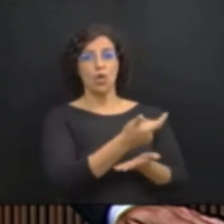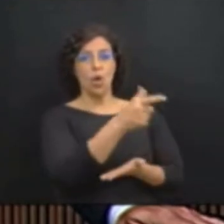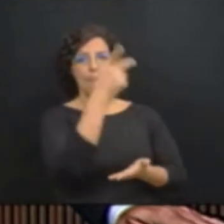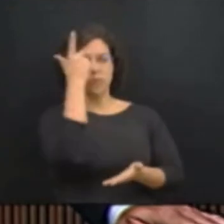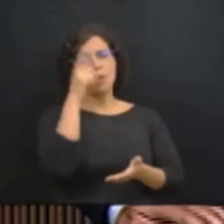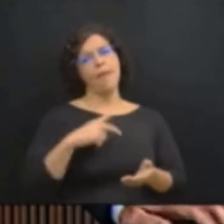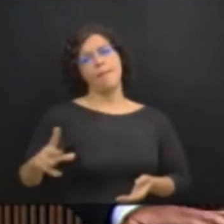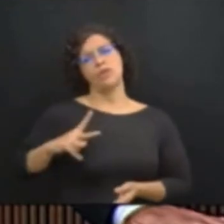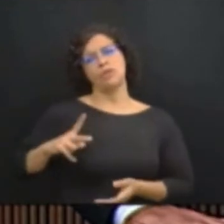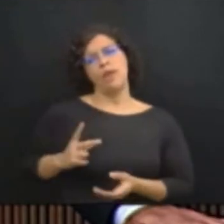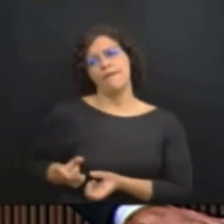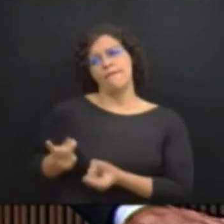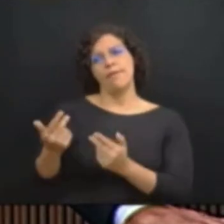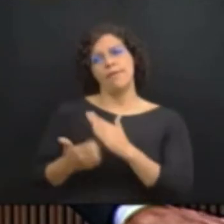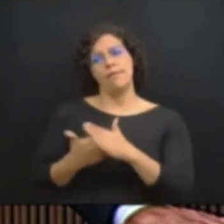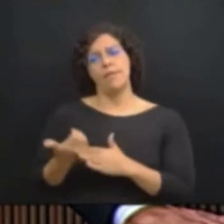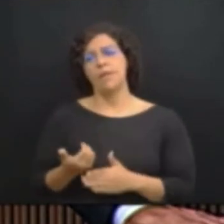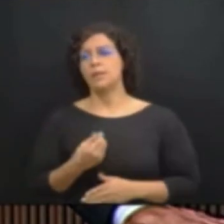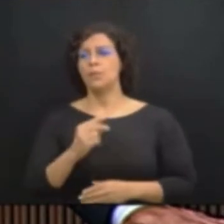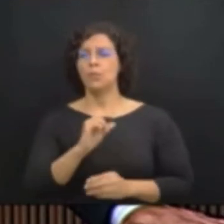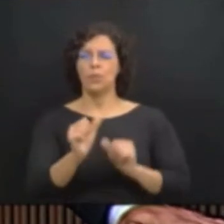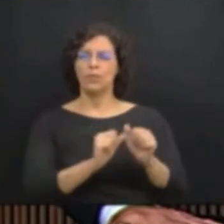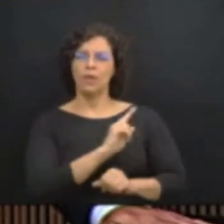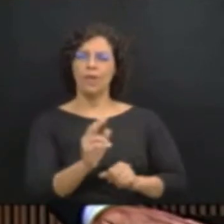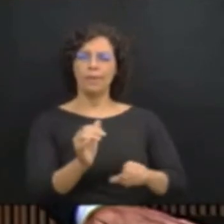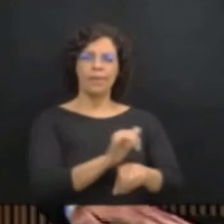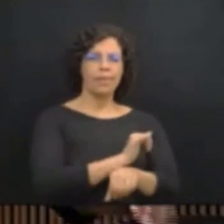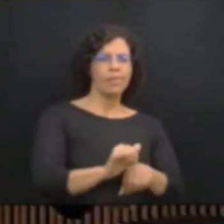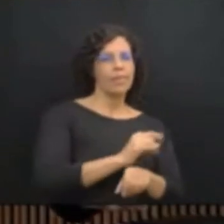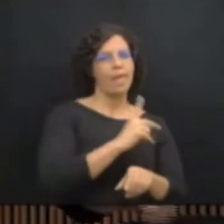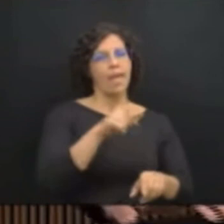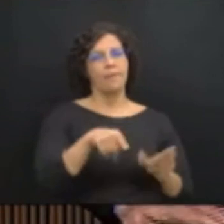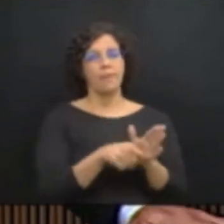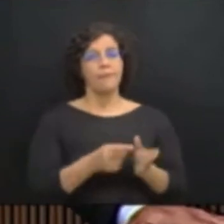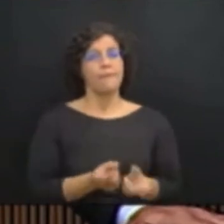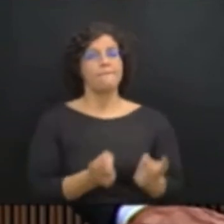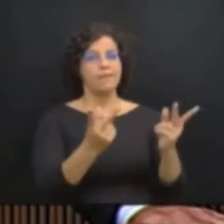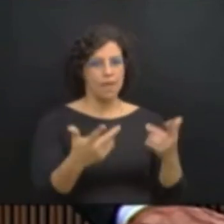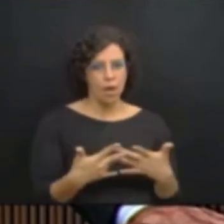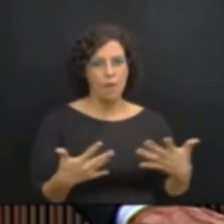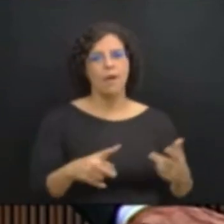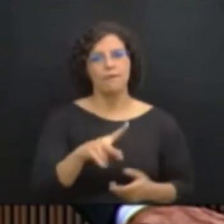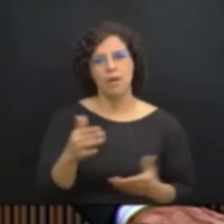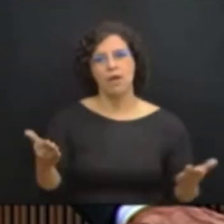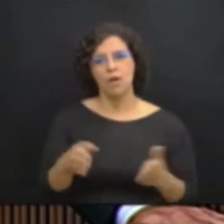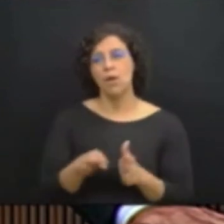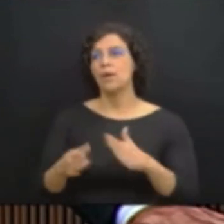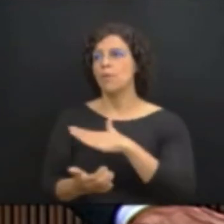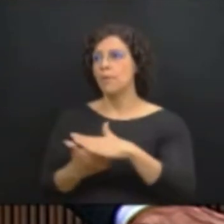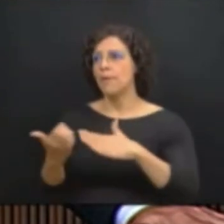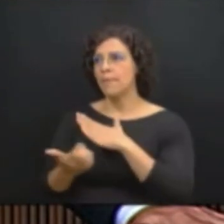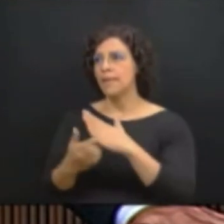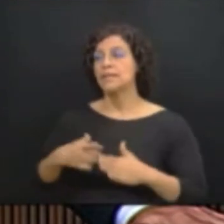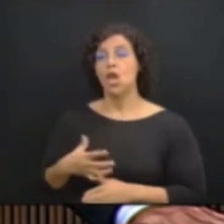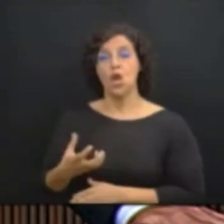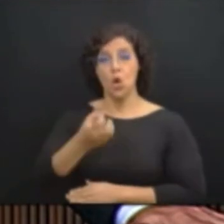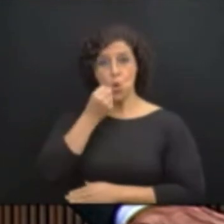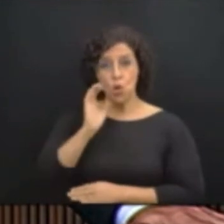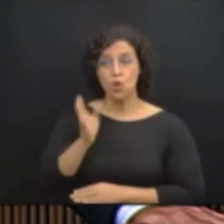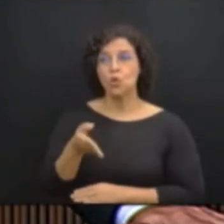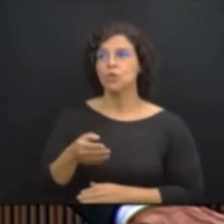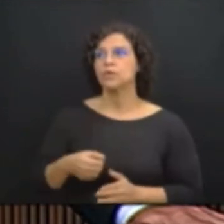Podem dar o nome que quiserem, mas a verdade é que estão vendendo a Coppel, uma empresa que dá lucro